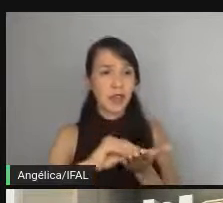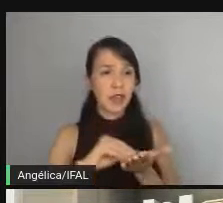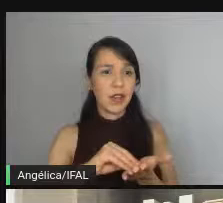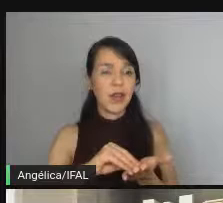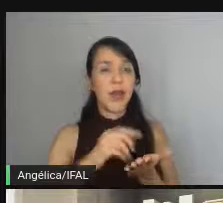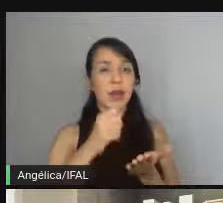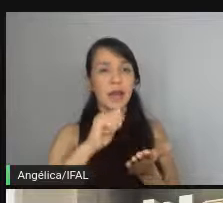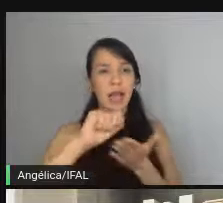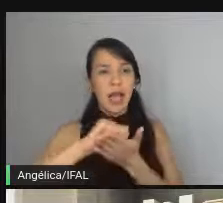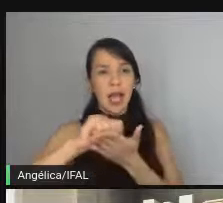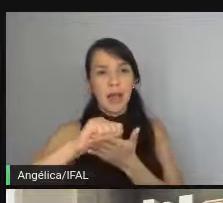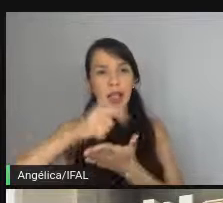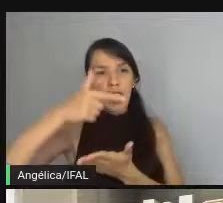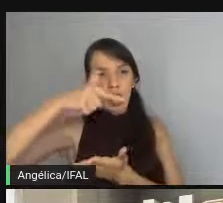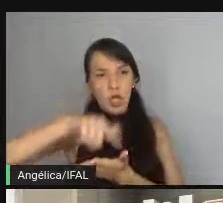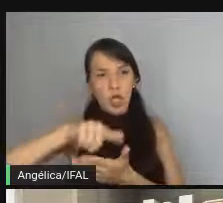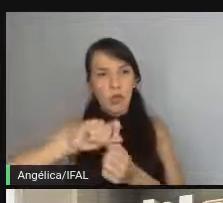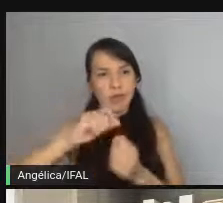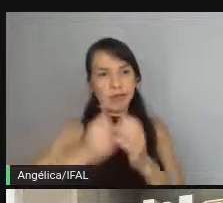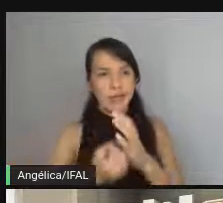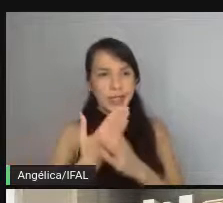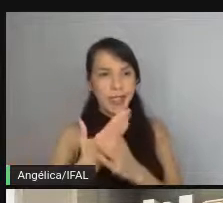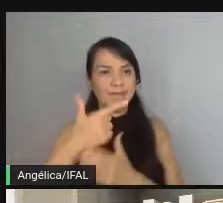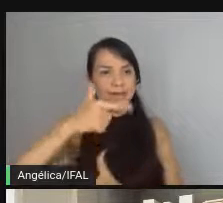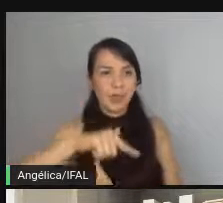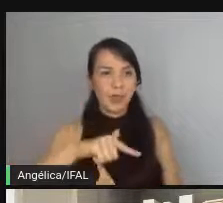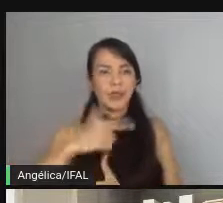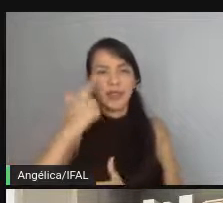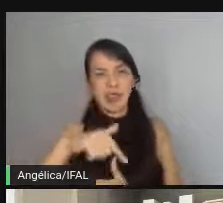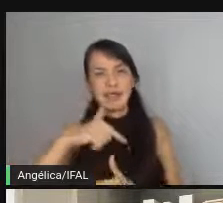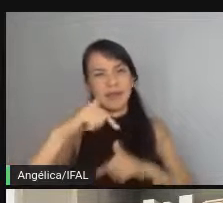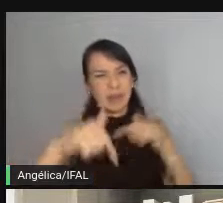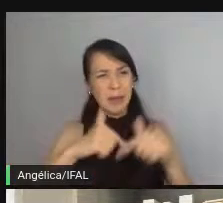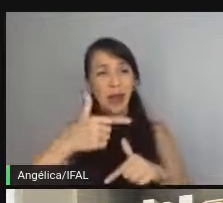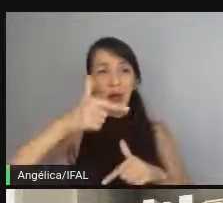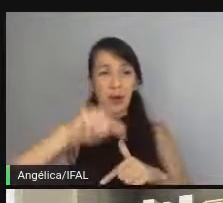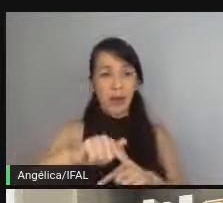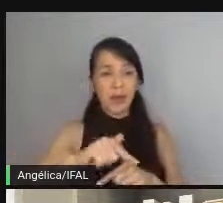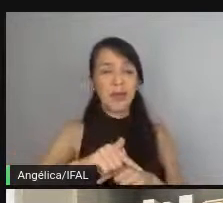eu tinha que apagar o código todo e refazer do zero. Então, isso já é um puta retrabalho.